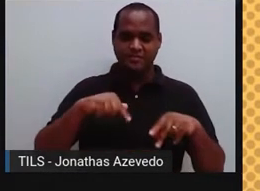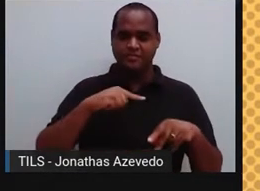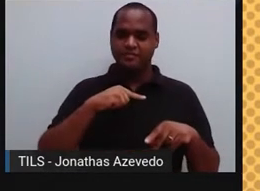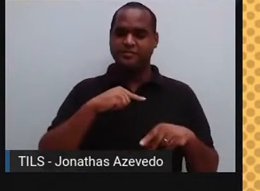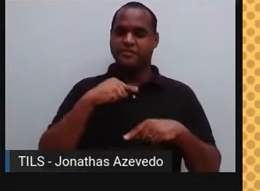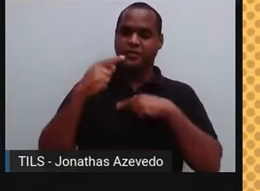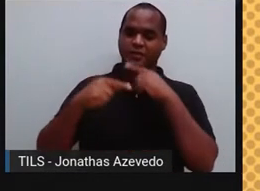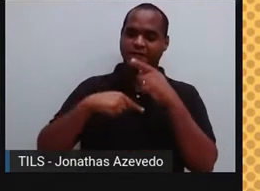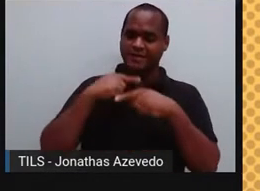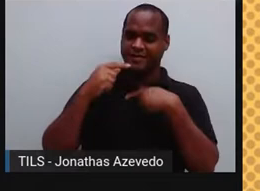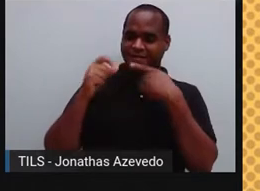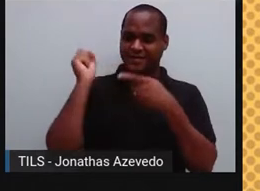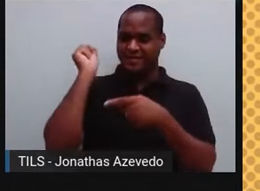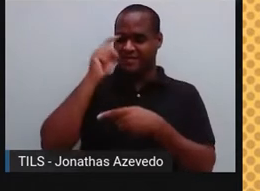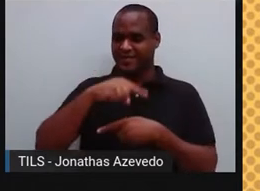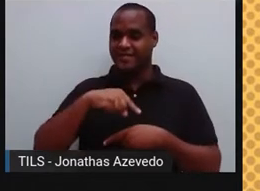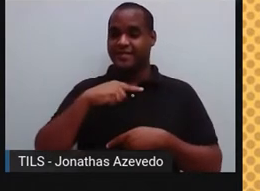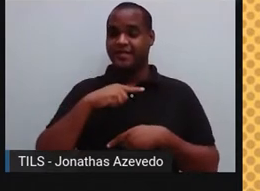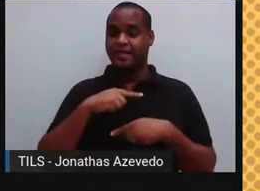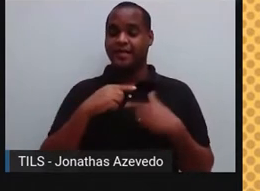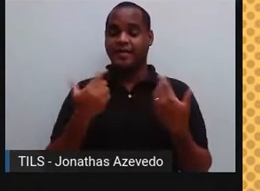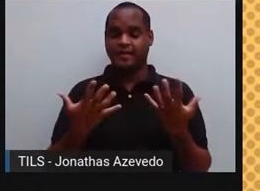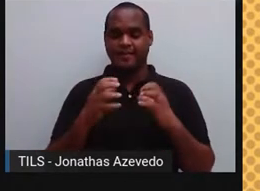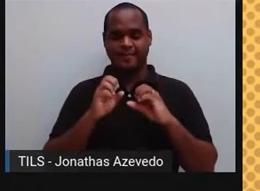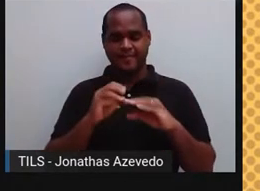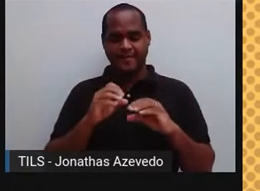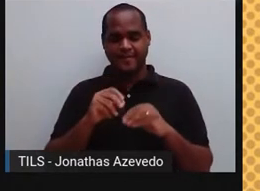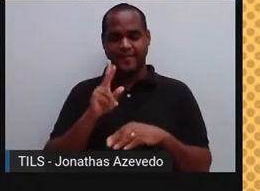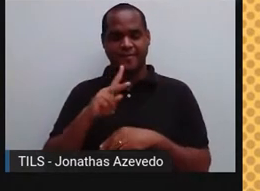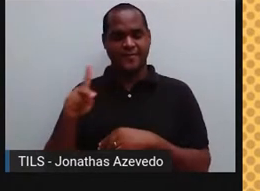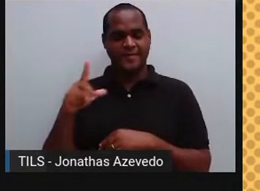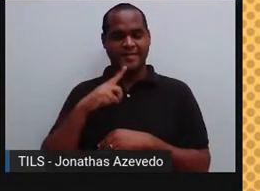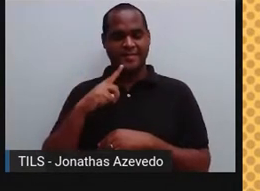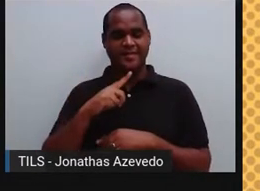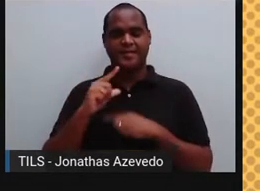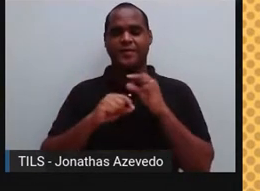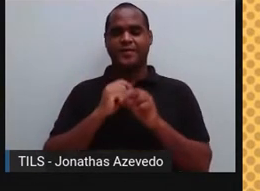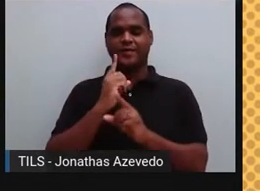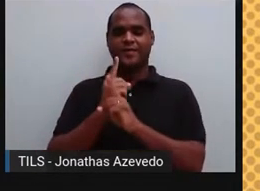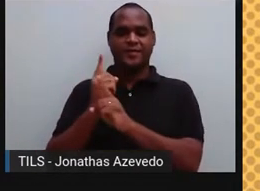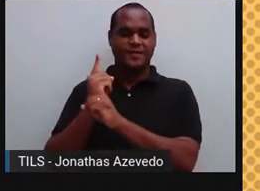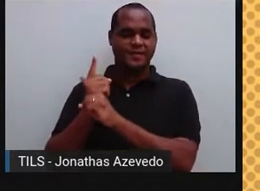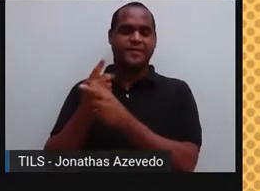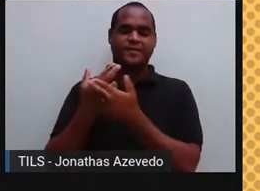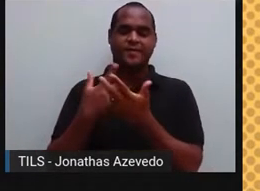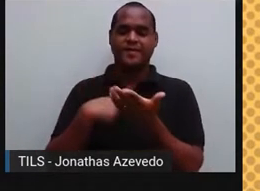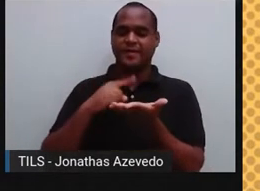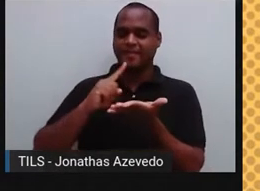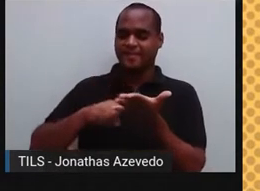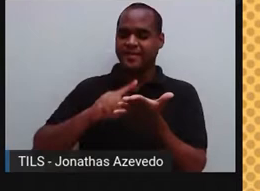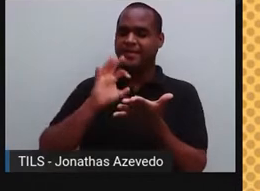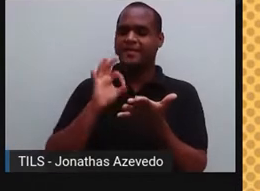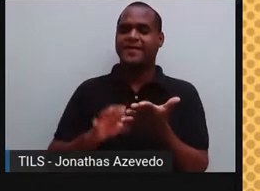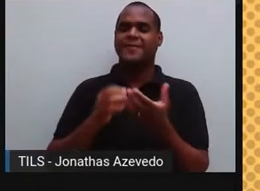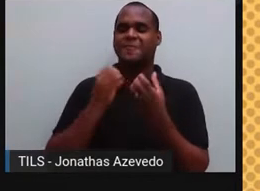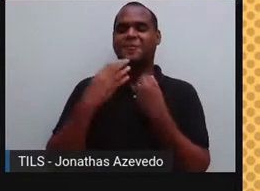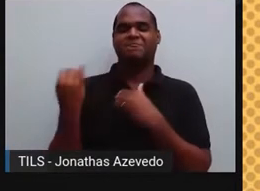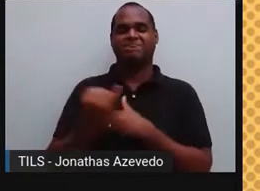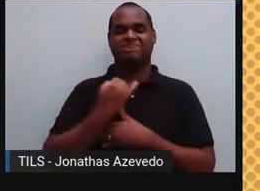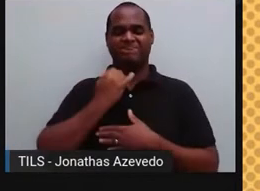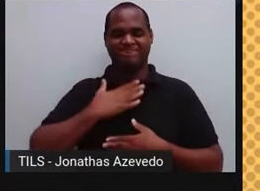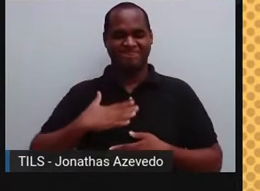dúvidas que ainda ficarem nessa aula e tirando com os professores no momento do encontro de vocês, da aula presencial. Então, para a gente é muito